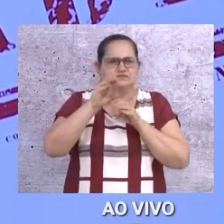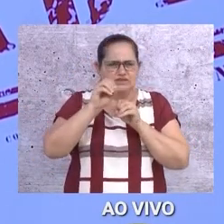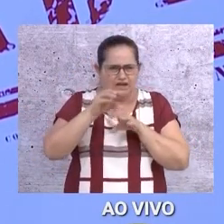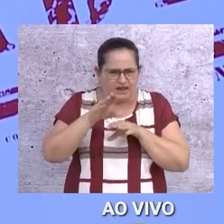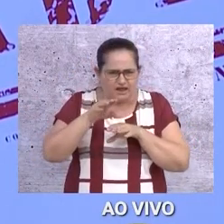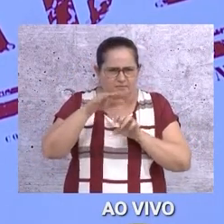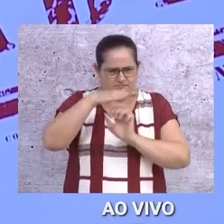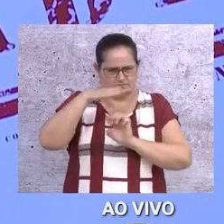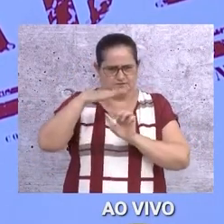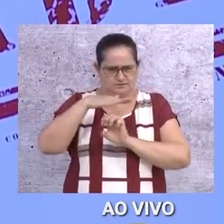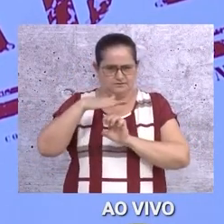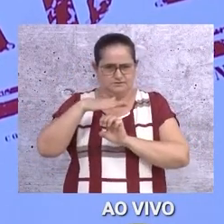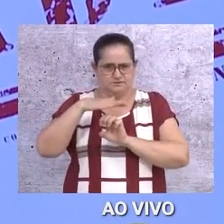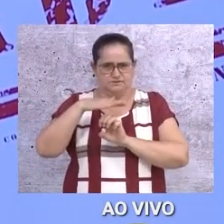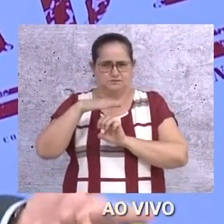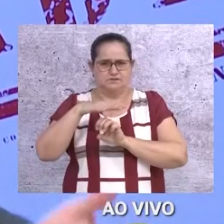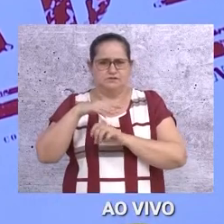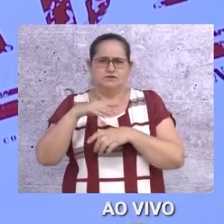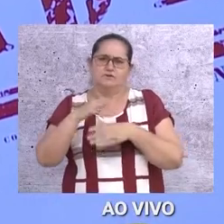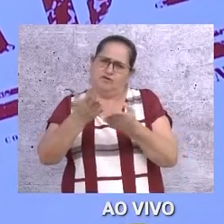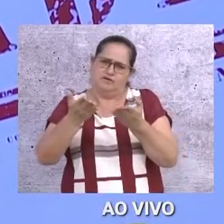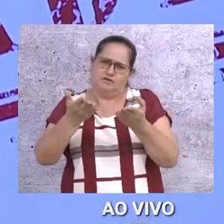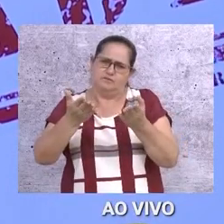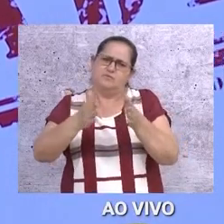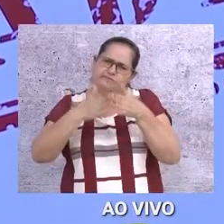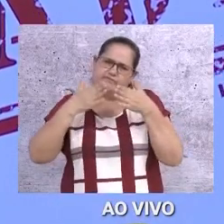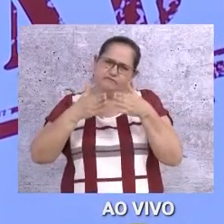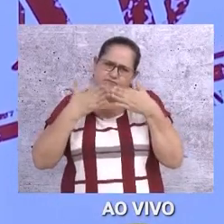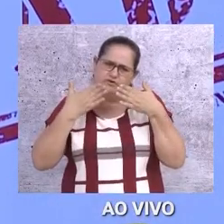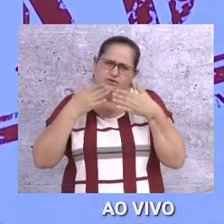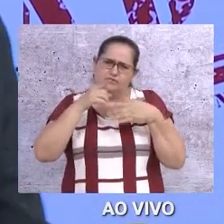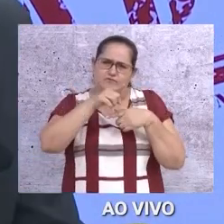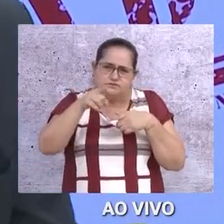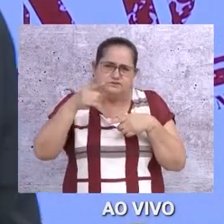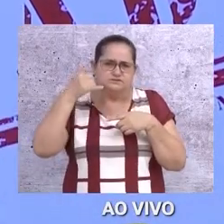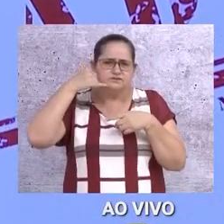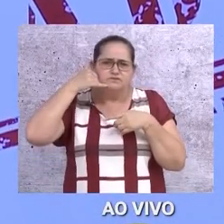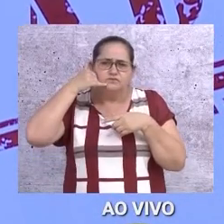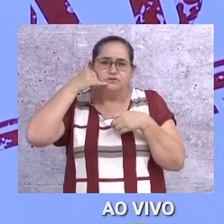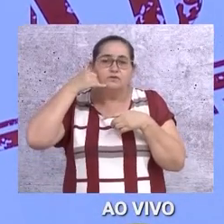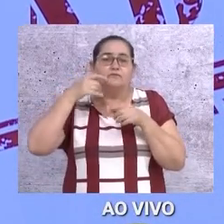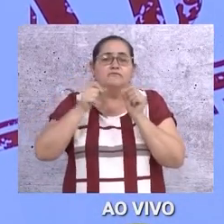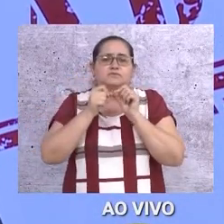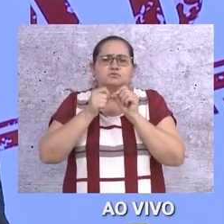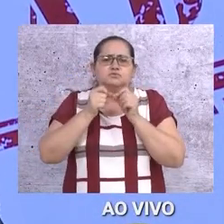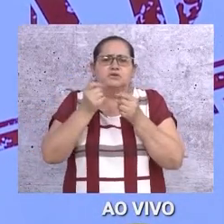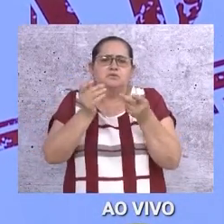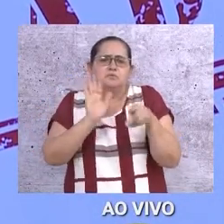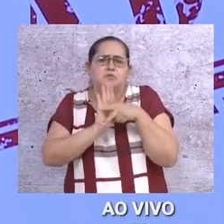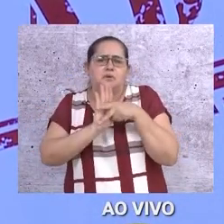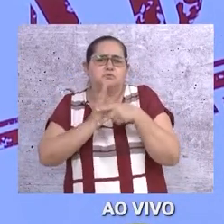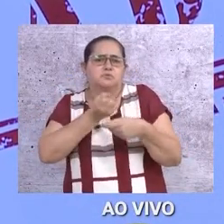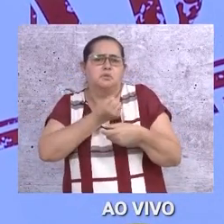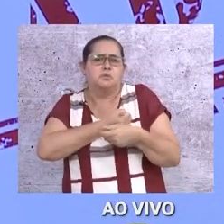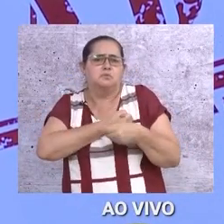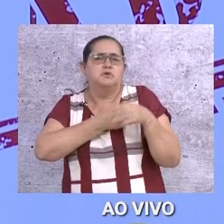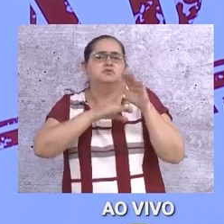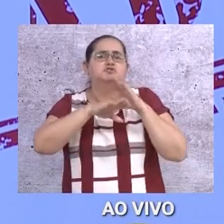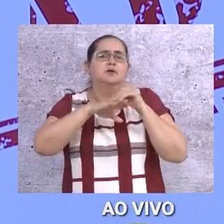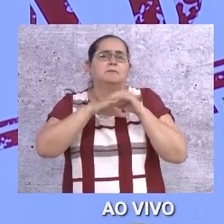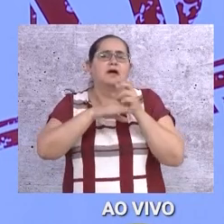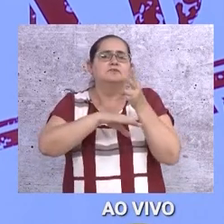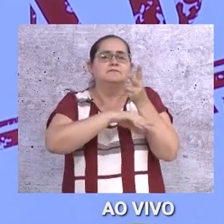nosso para vigário, né? Ô, gente, pelo amor de Deus, vocês da empresa de telefonia, criam um número com chamada